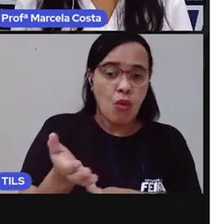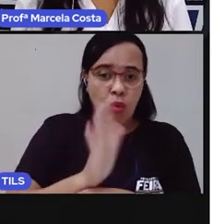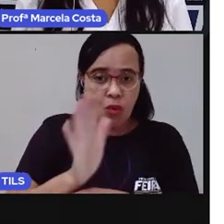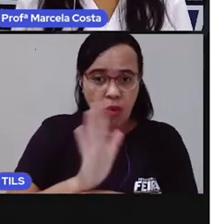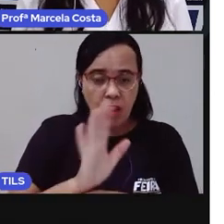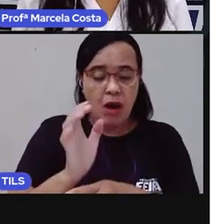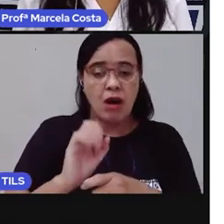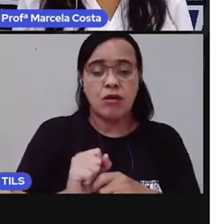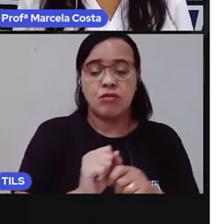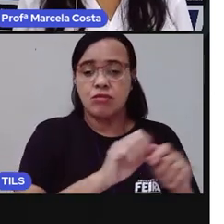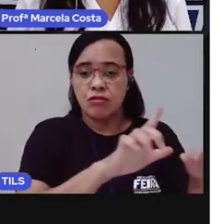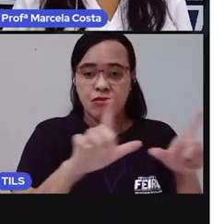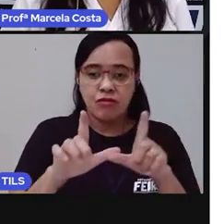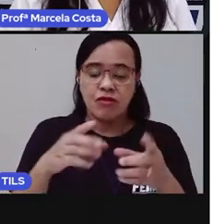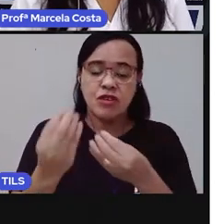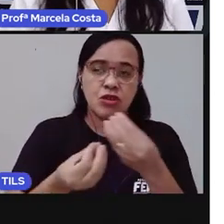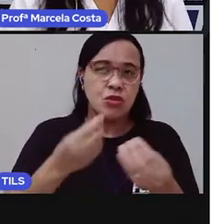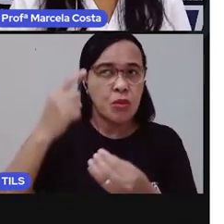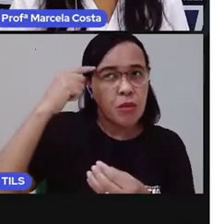pensamento, tá bom?